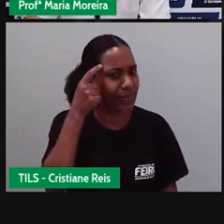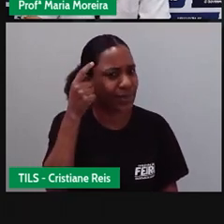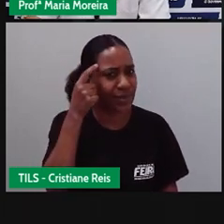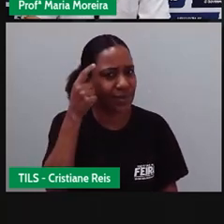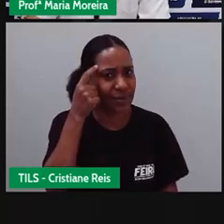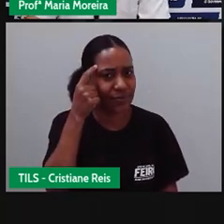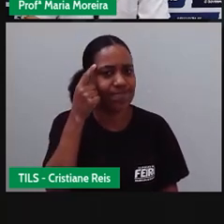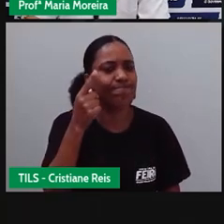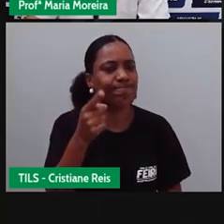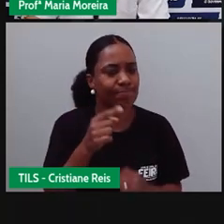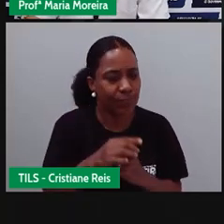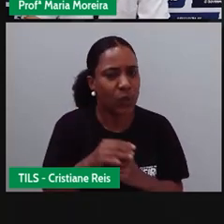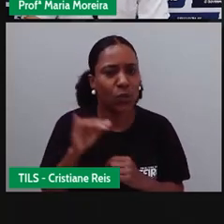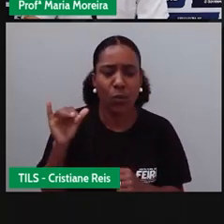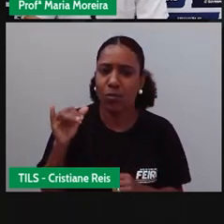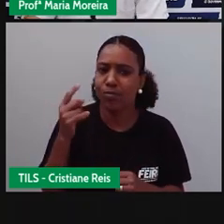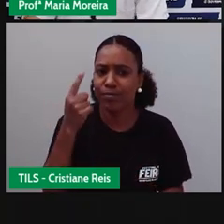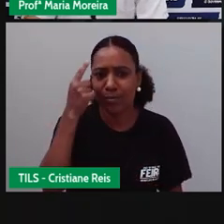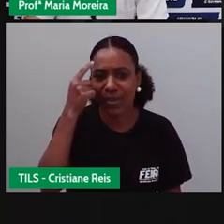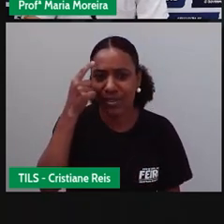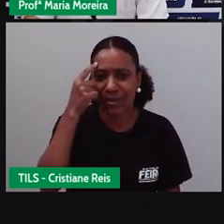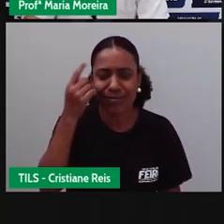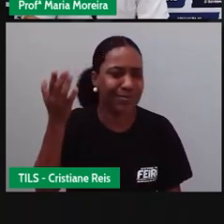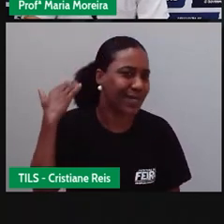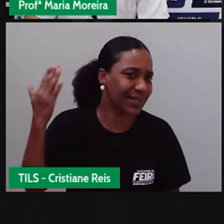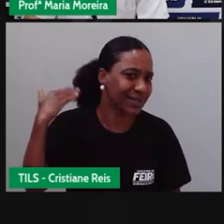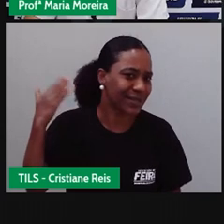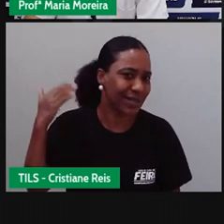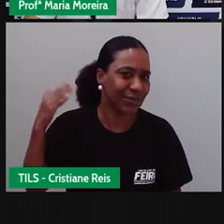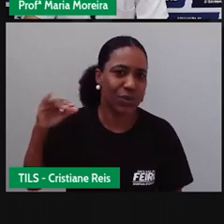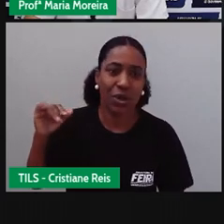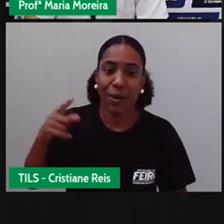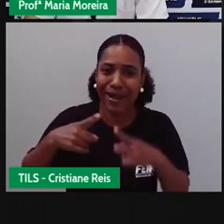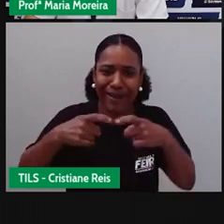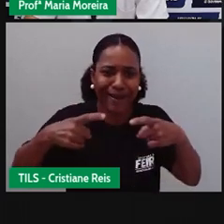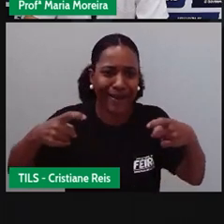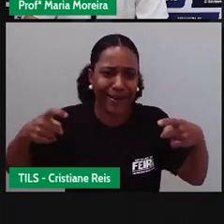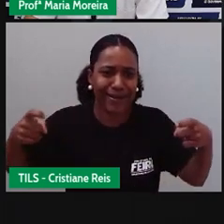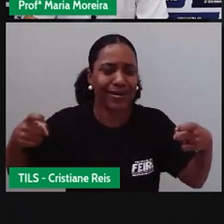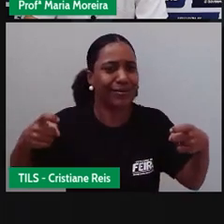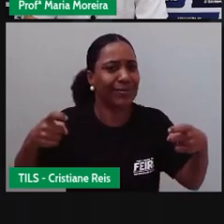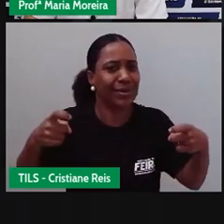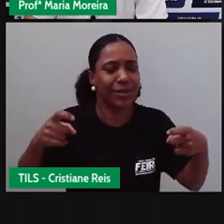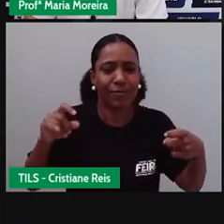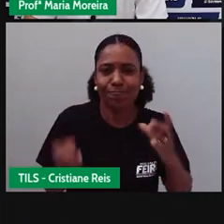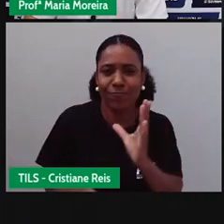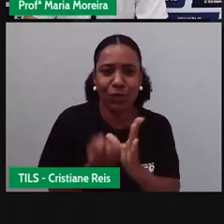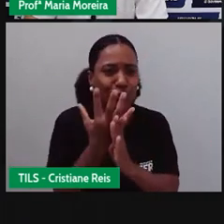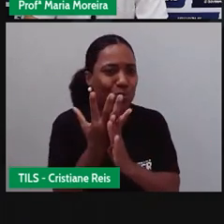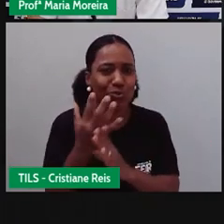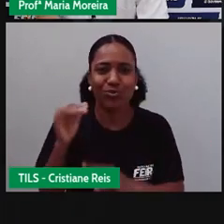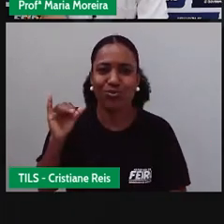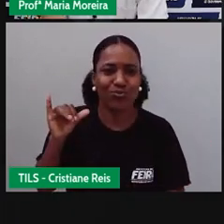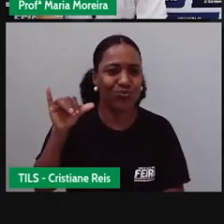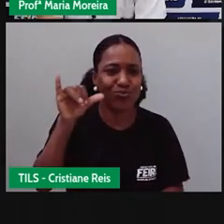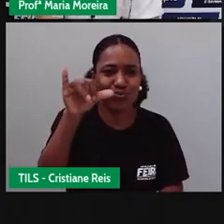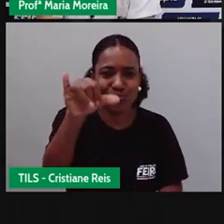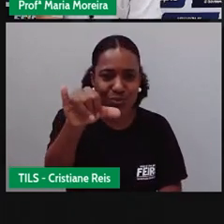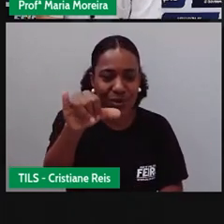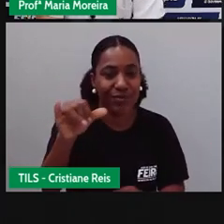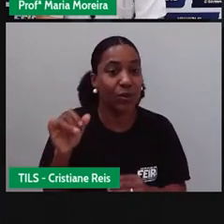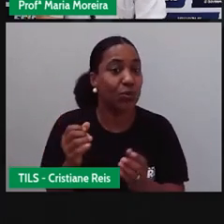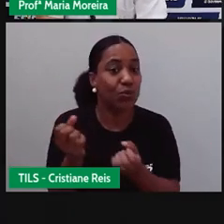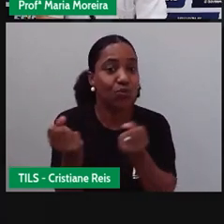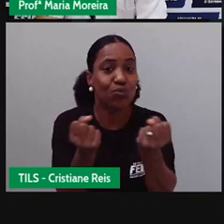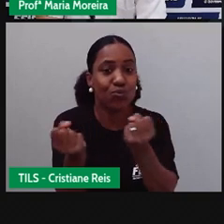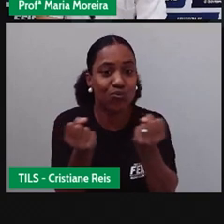tão eficiente, tão importante, tenha sido sempre pensada em momentos de guerra. Mas por quê? Porque na guerra se perdem muitas vidas.